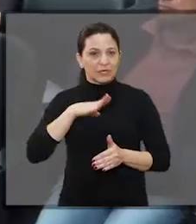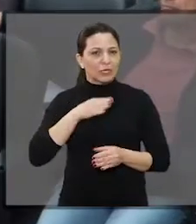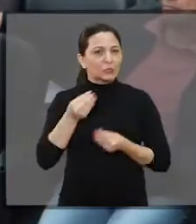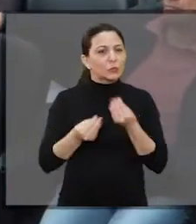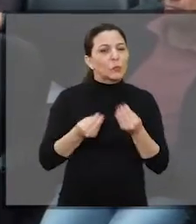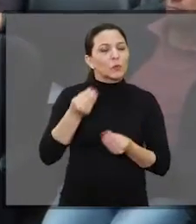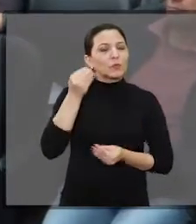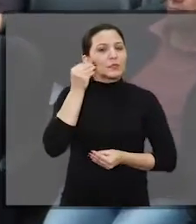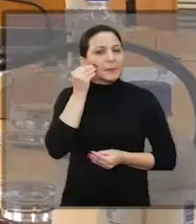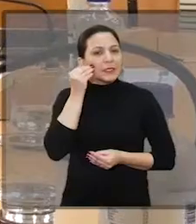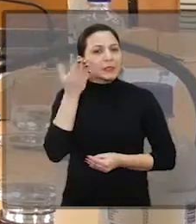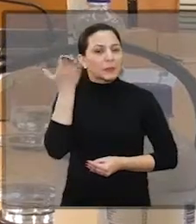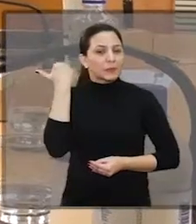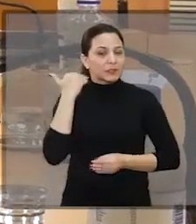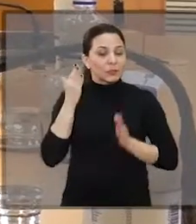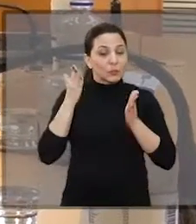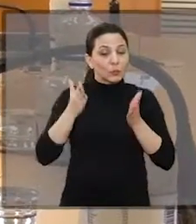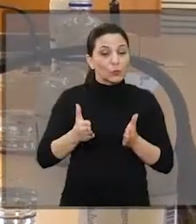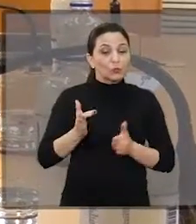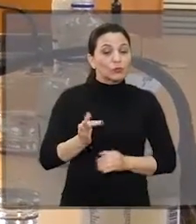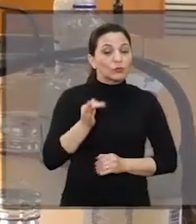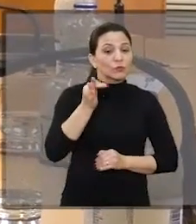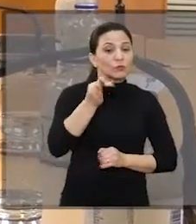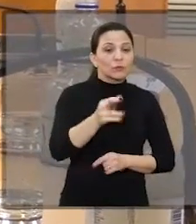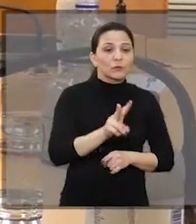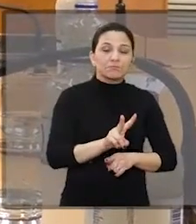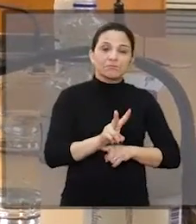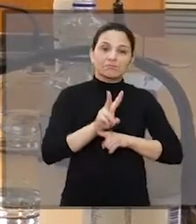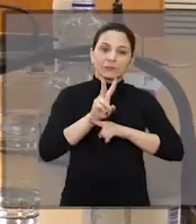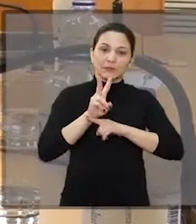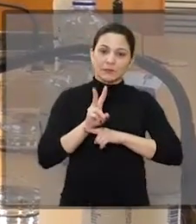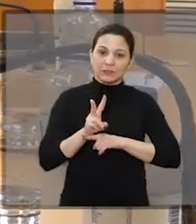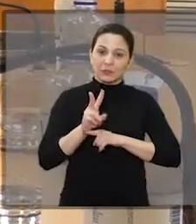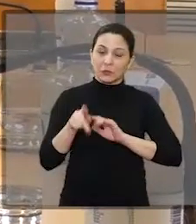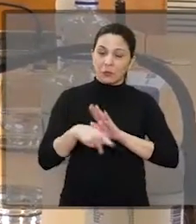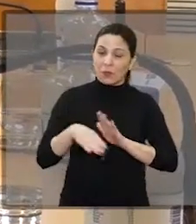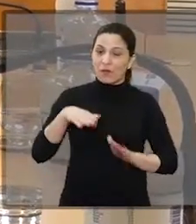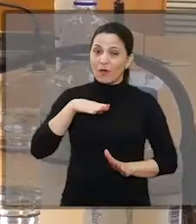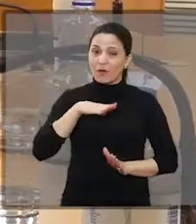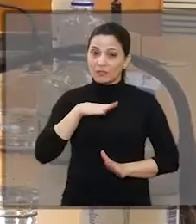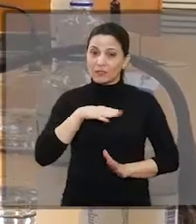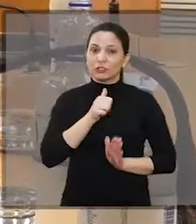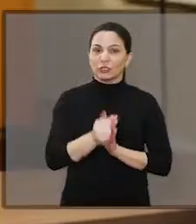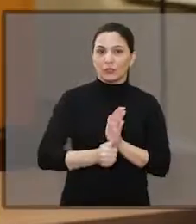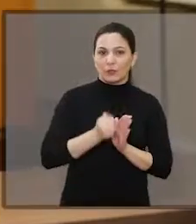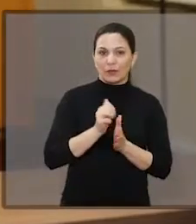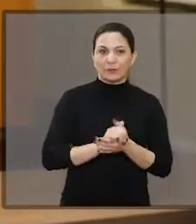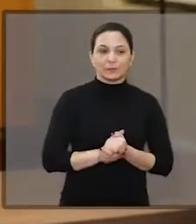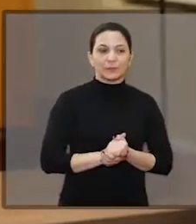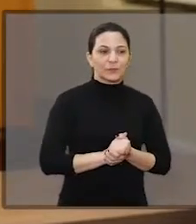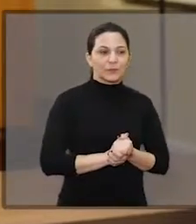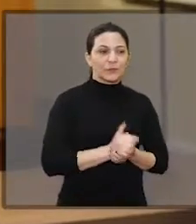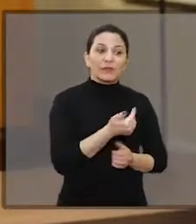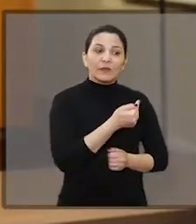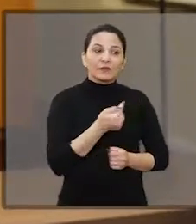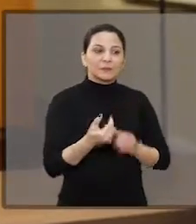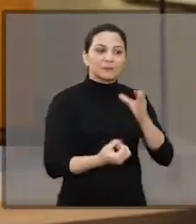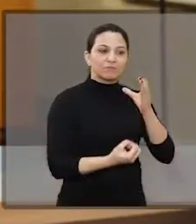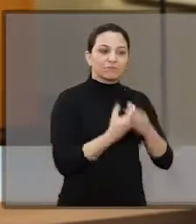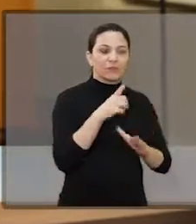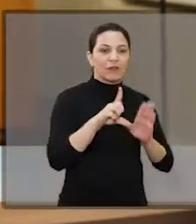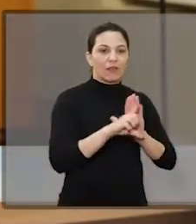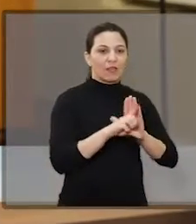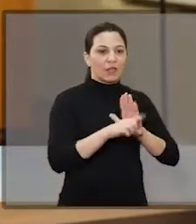experiências do passado, o panorama atual e as perspectivas para o futuro da cidade. É uma semana que foi